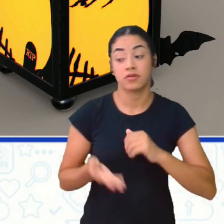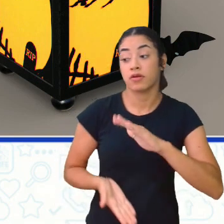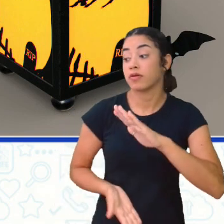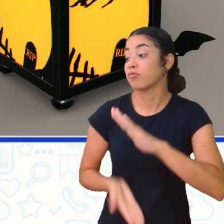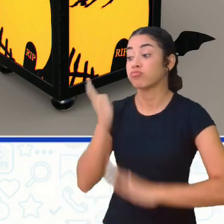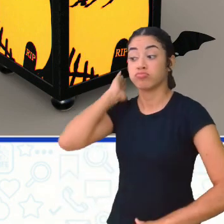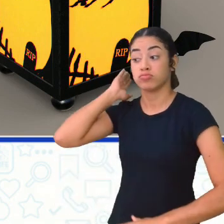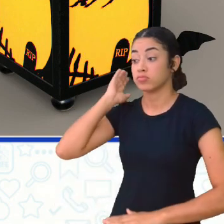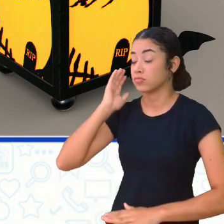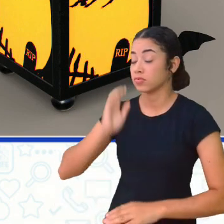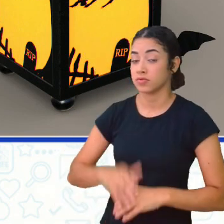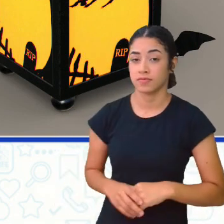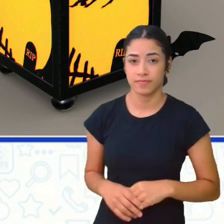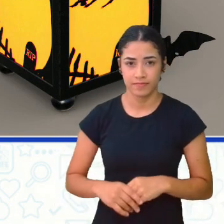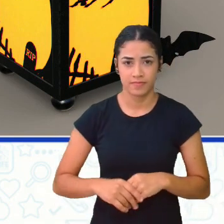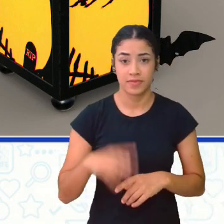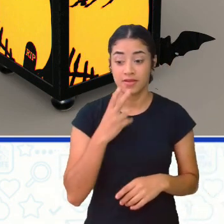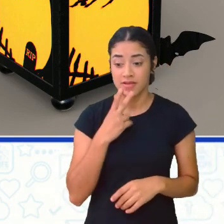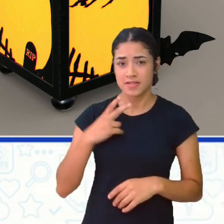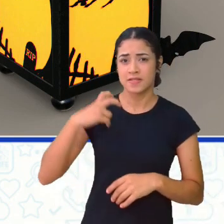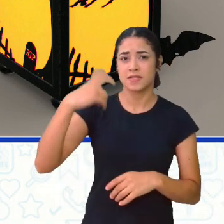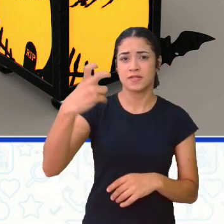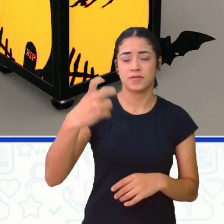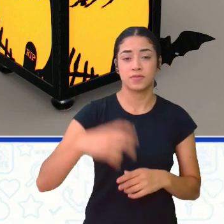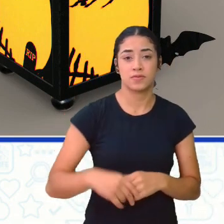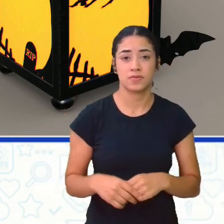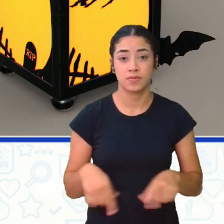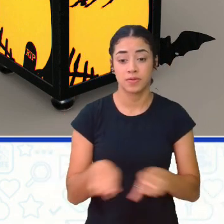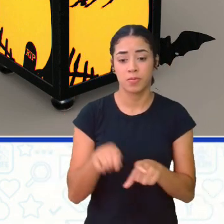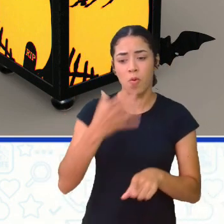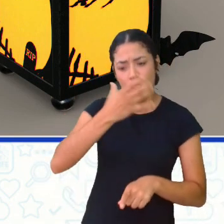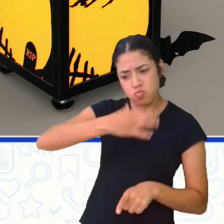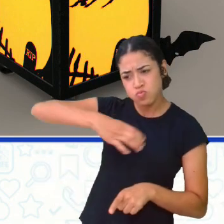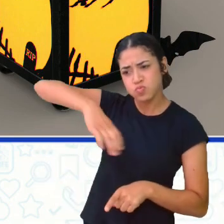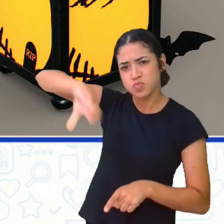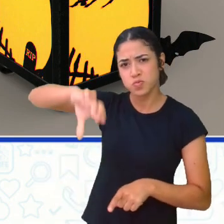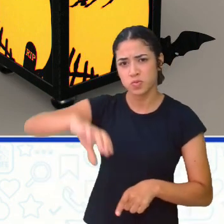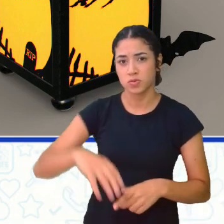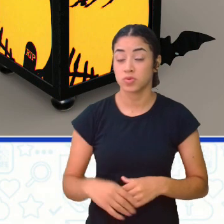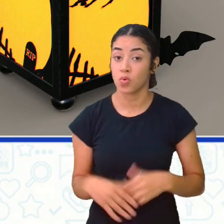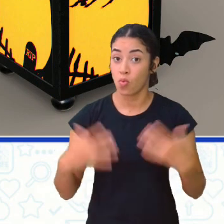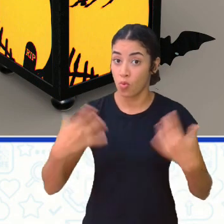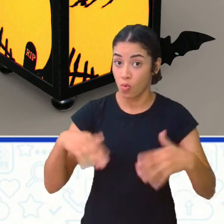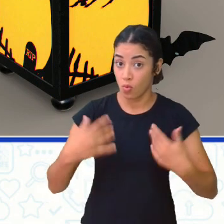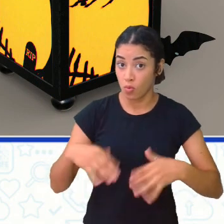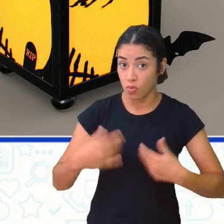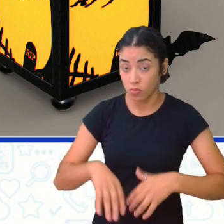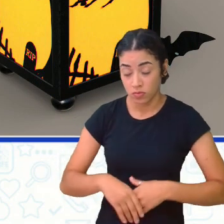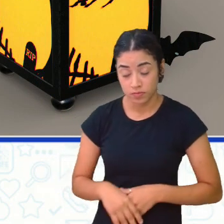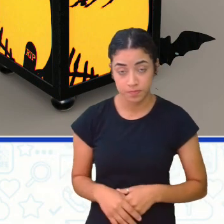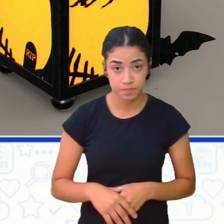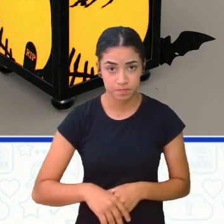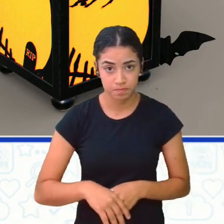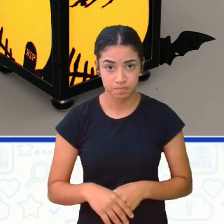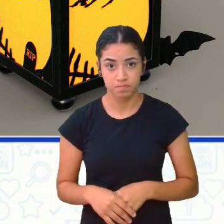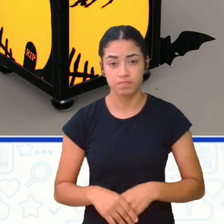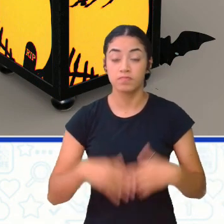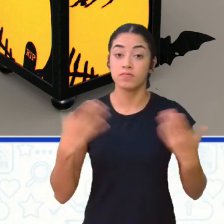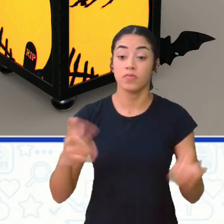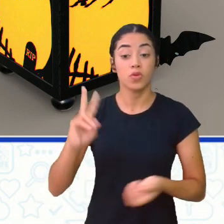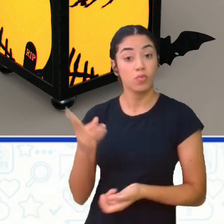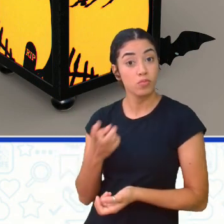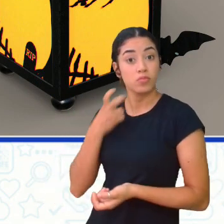berrou o paquiderme, erguendo a poderosa tromba no gesto ameaçador Foi o elefante, não foi o leão O